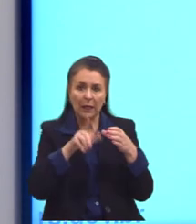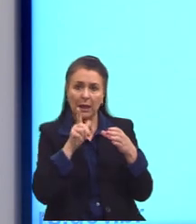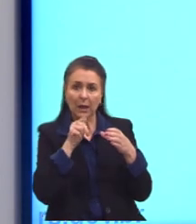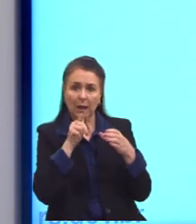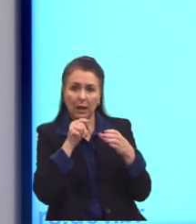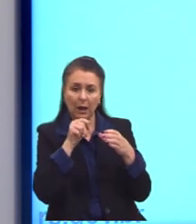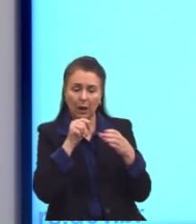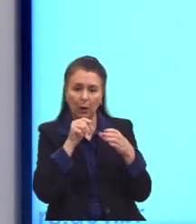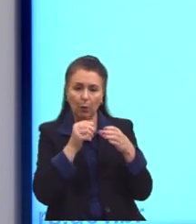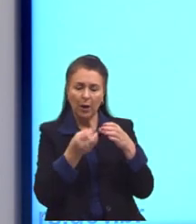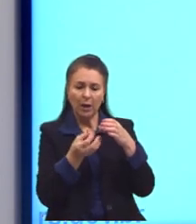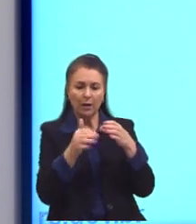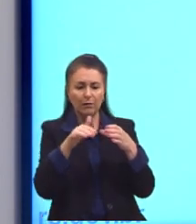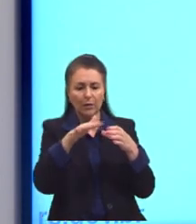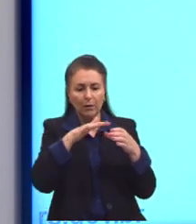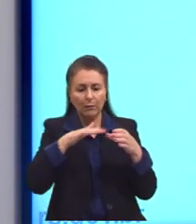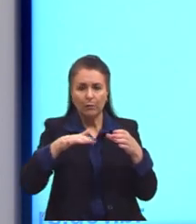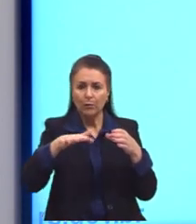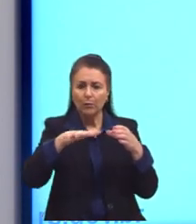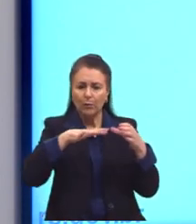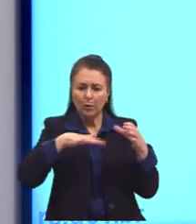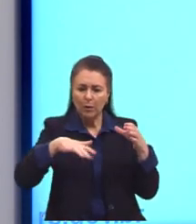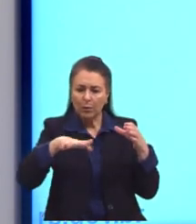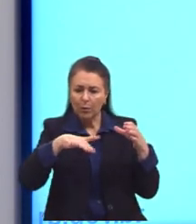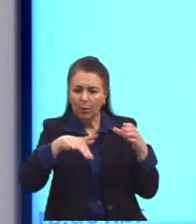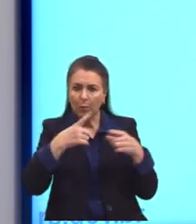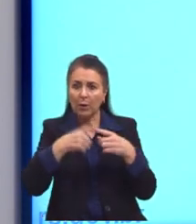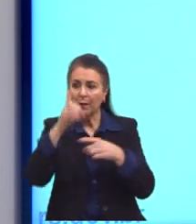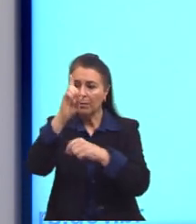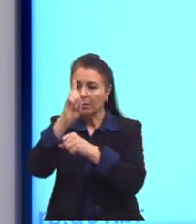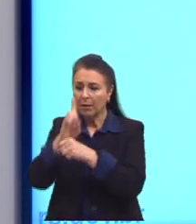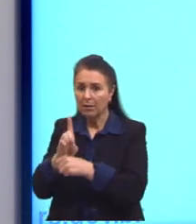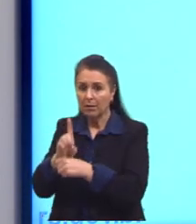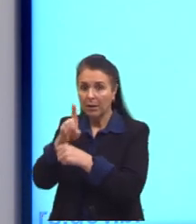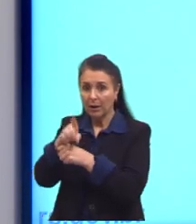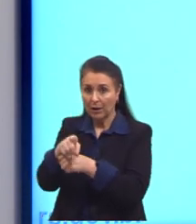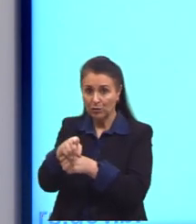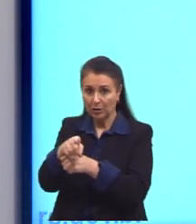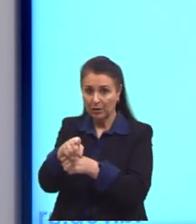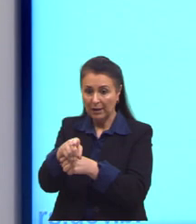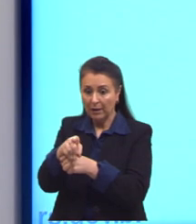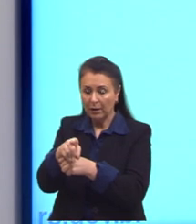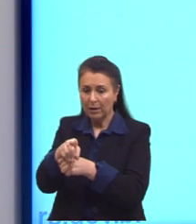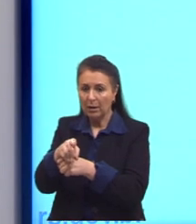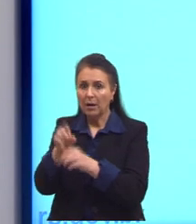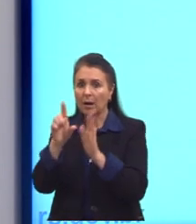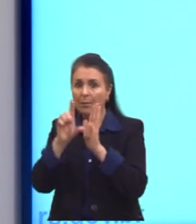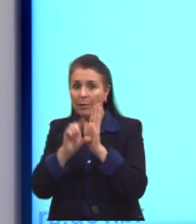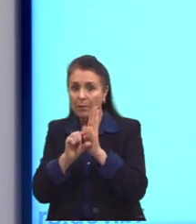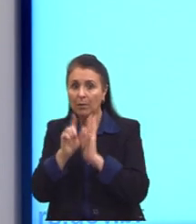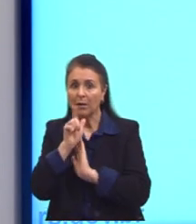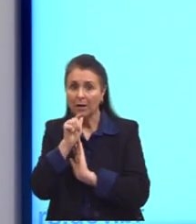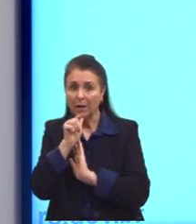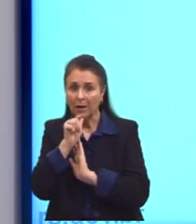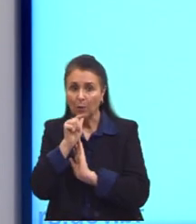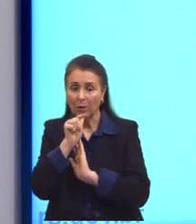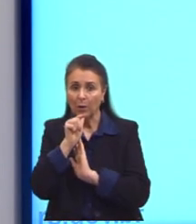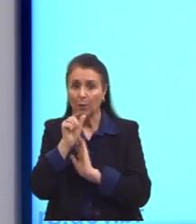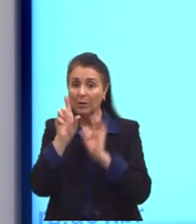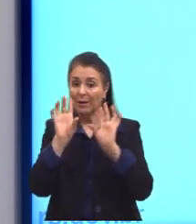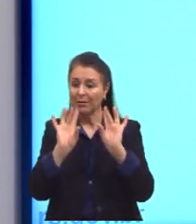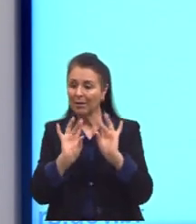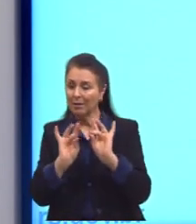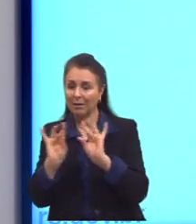Acima, flutuando. Isso acontece porque a densidade do gelo é menor do que a da água no estado líquido. Então, 0